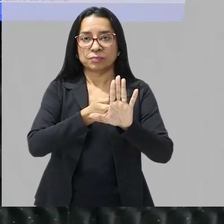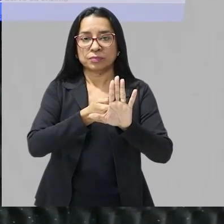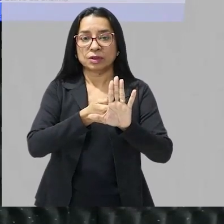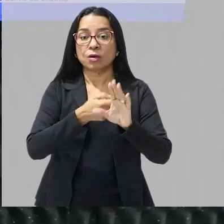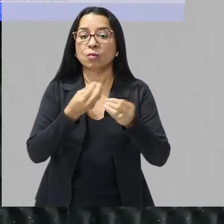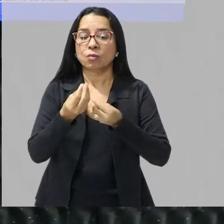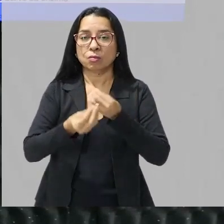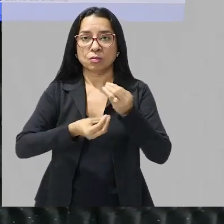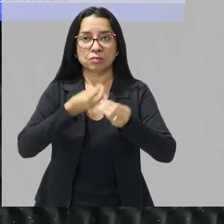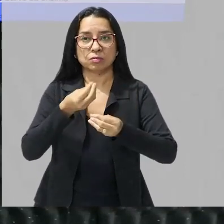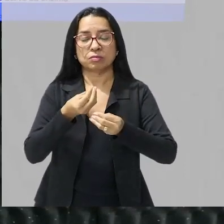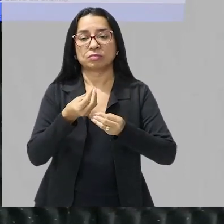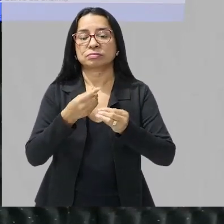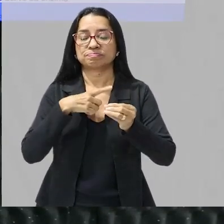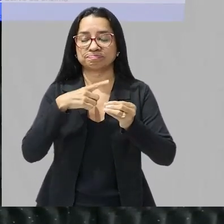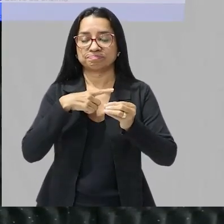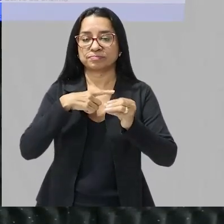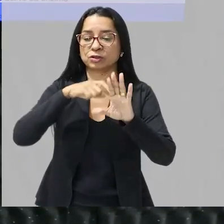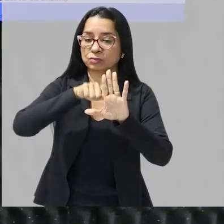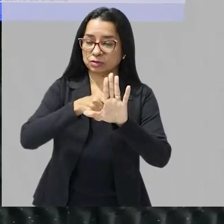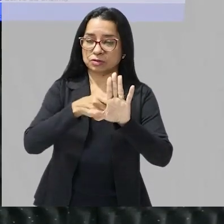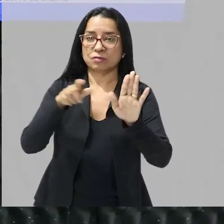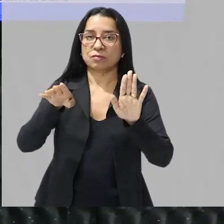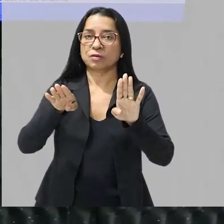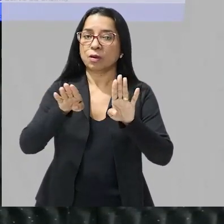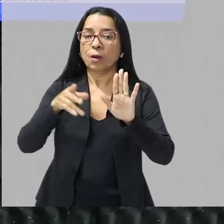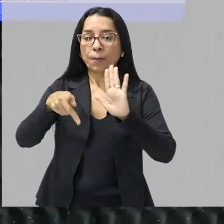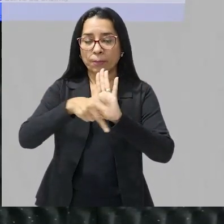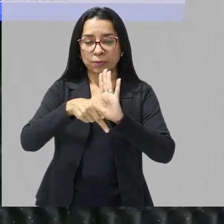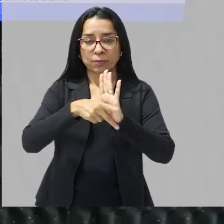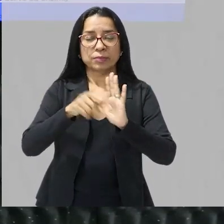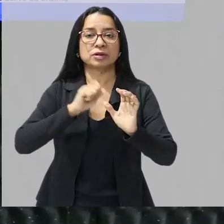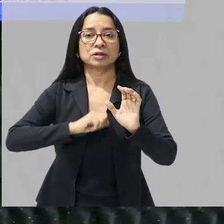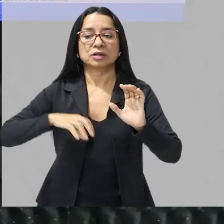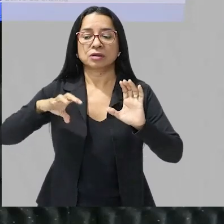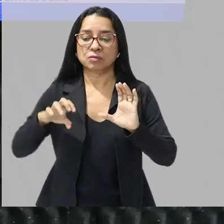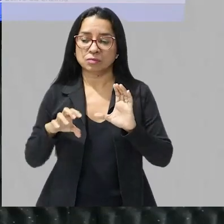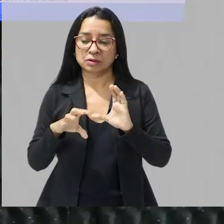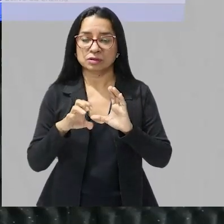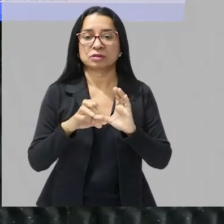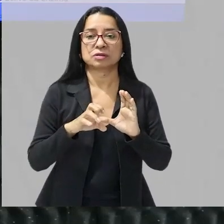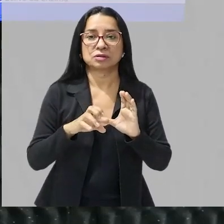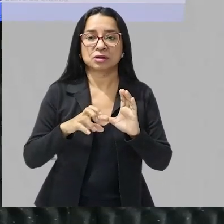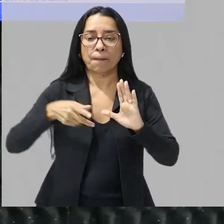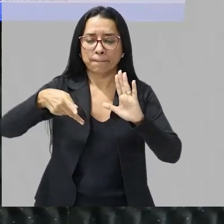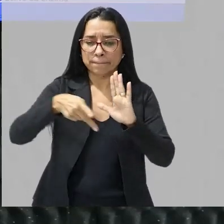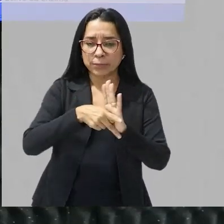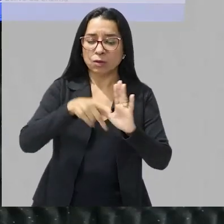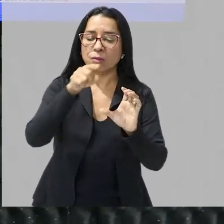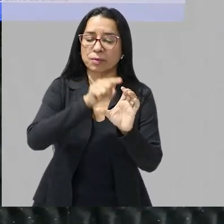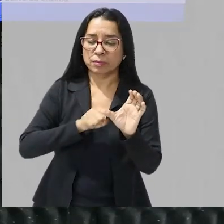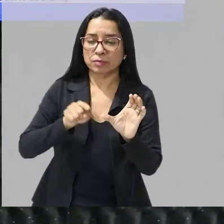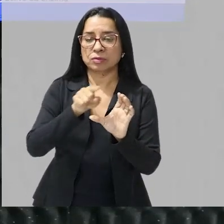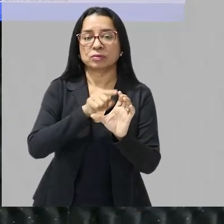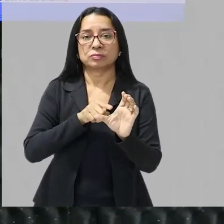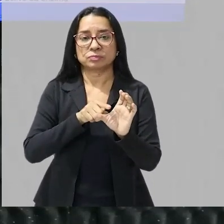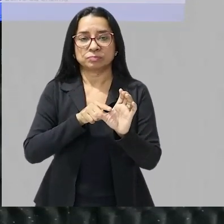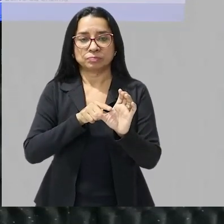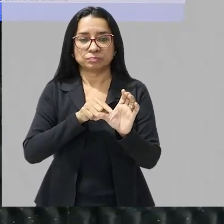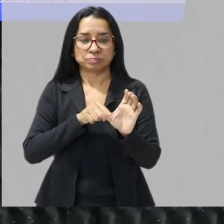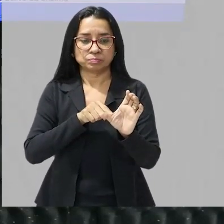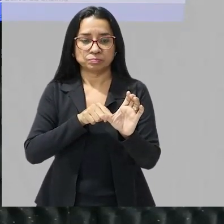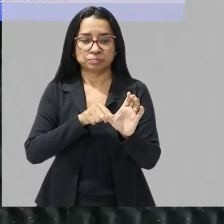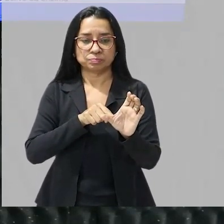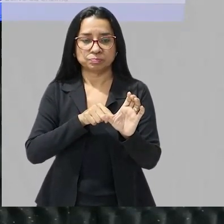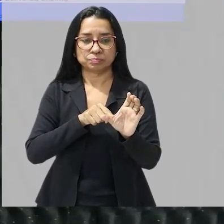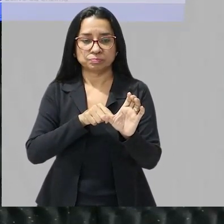específica para uma fechadura eu tenho aqui uma enzima altamente específica para atuar sobre um substrato